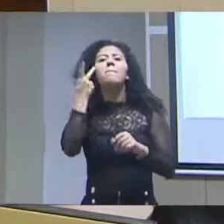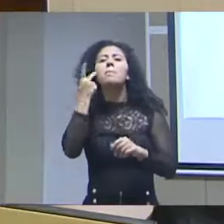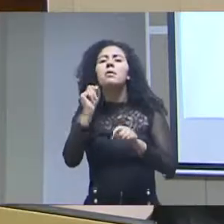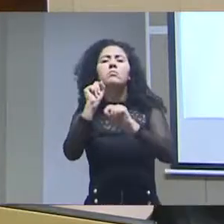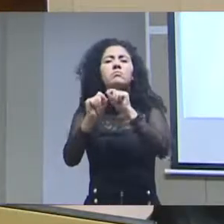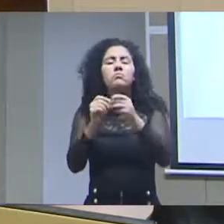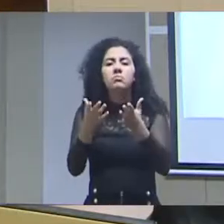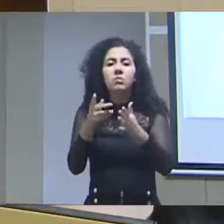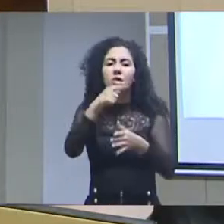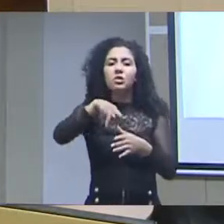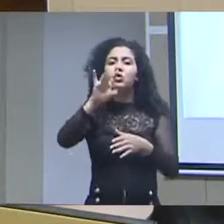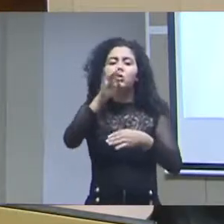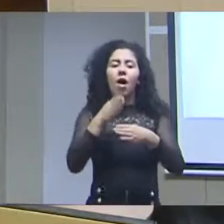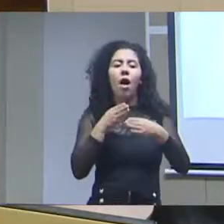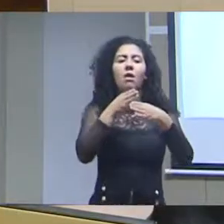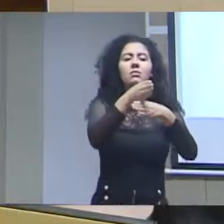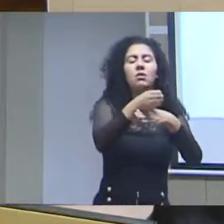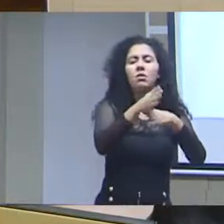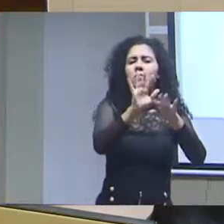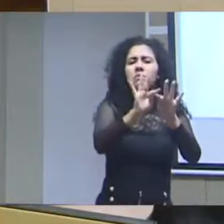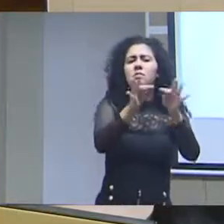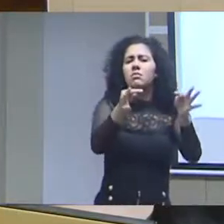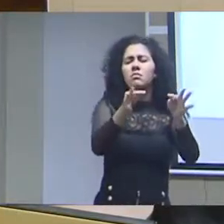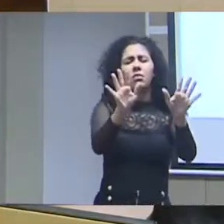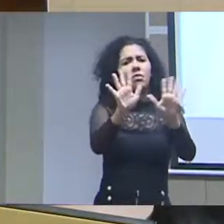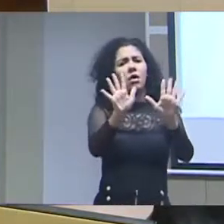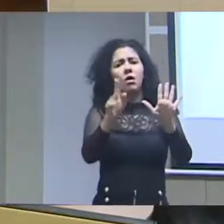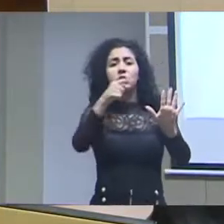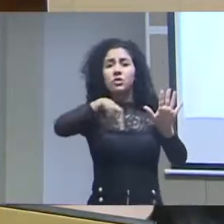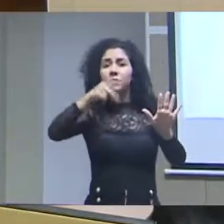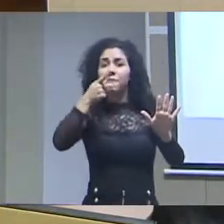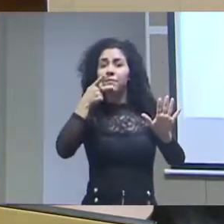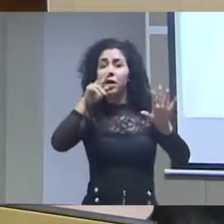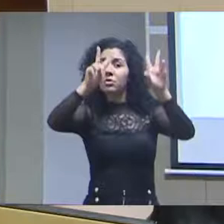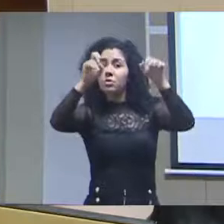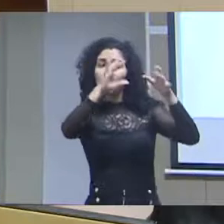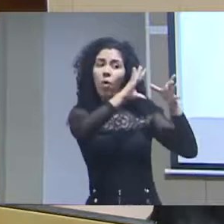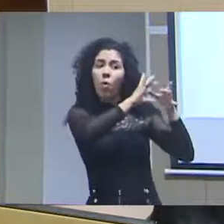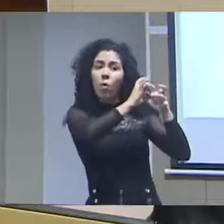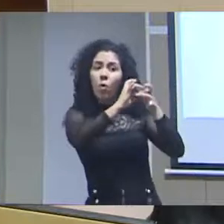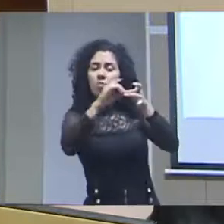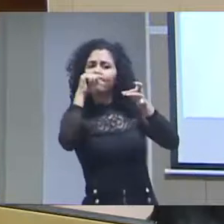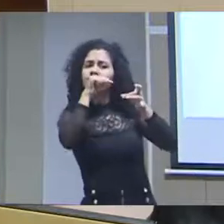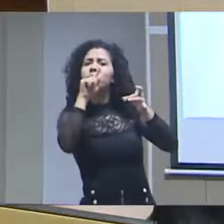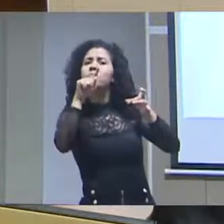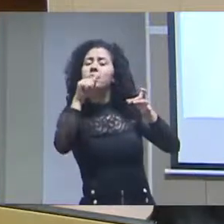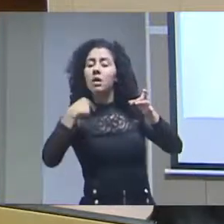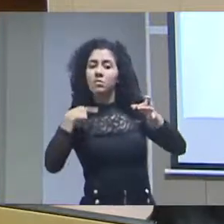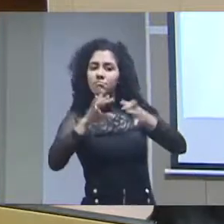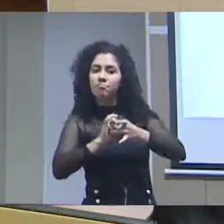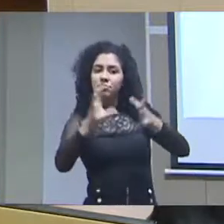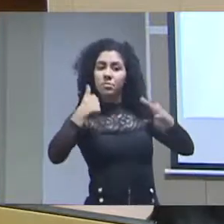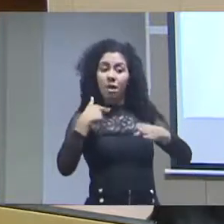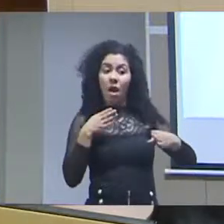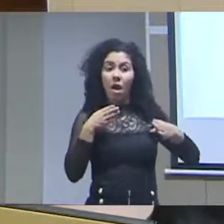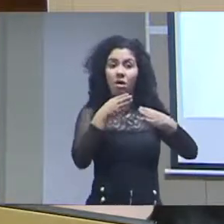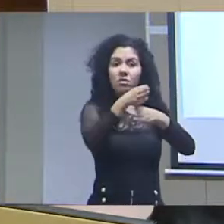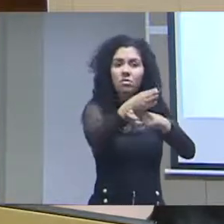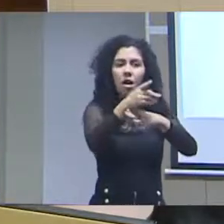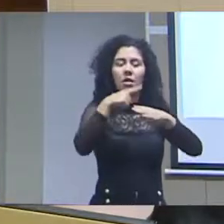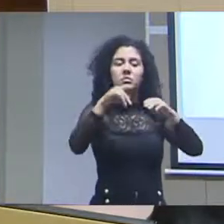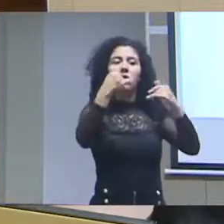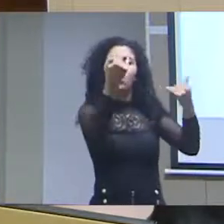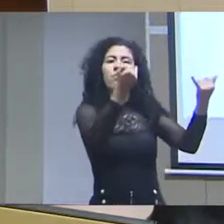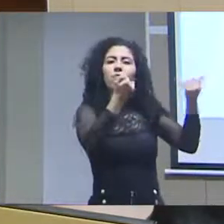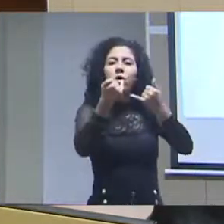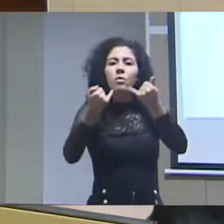a gente não está falando só de acesso, como a Sarita trouxe para cá, a gente está falando de um contexto que permita que eu acesse aqueles dados de uma